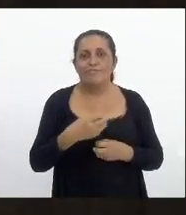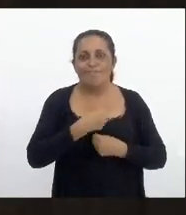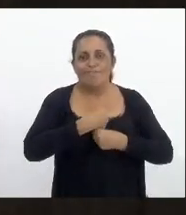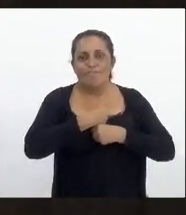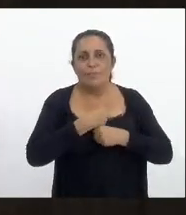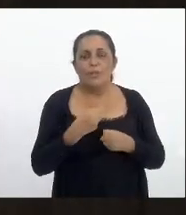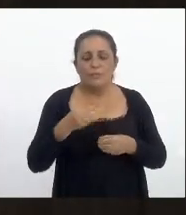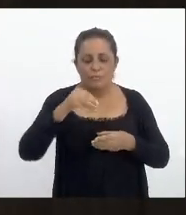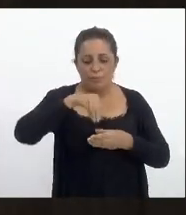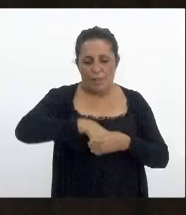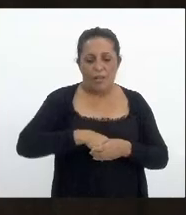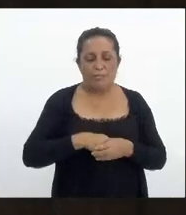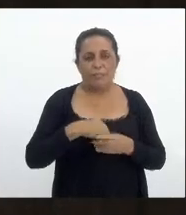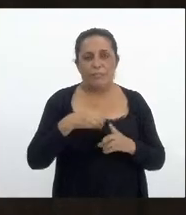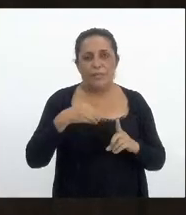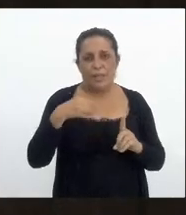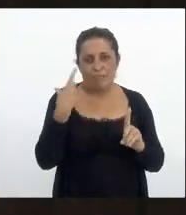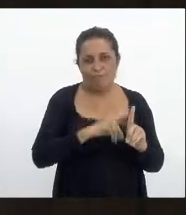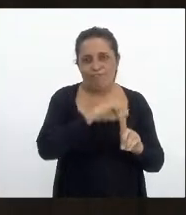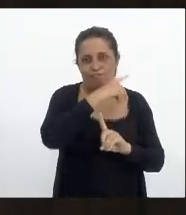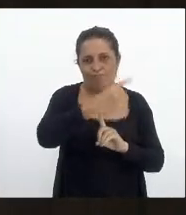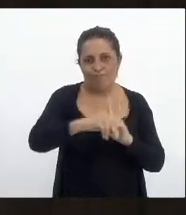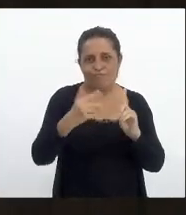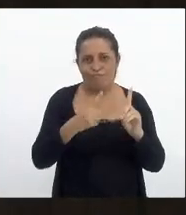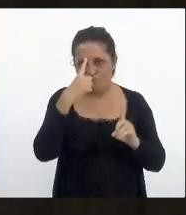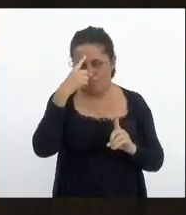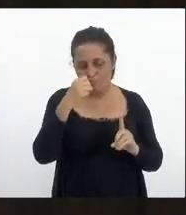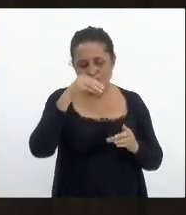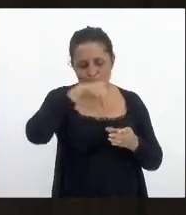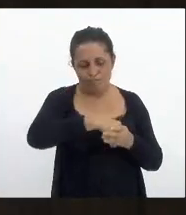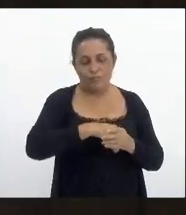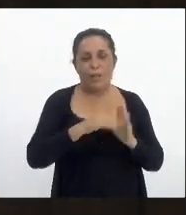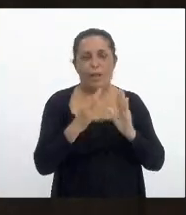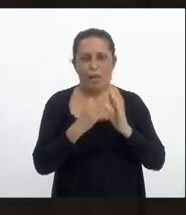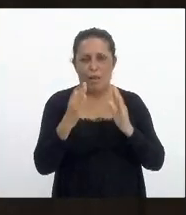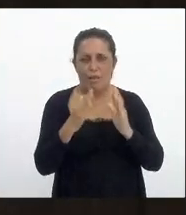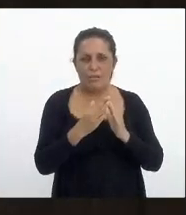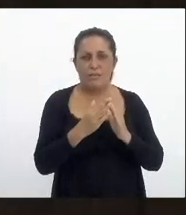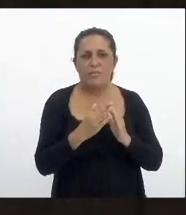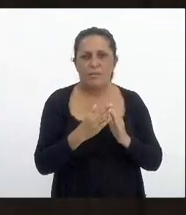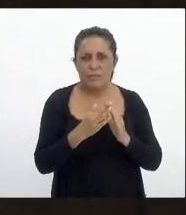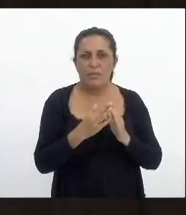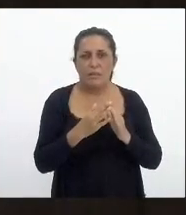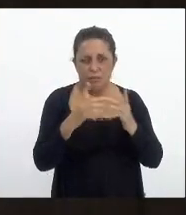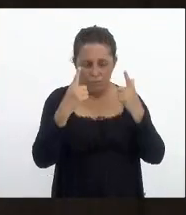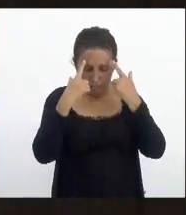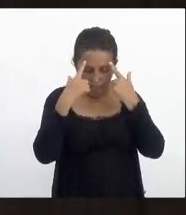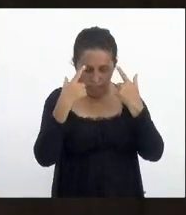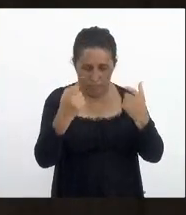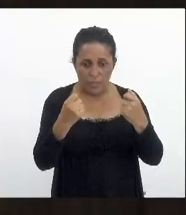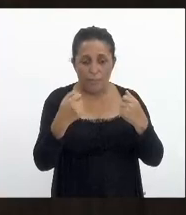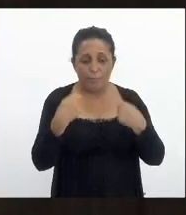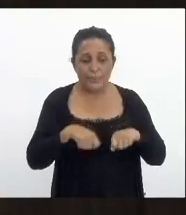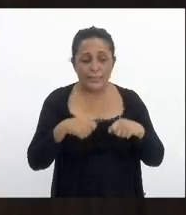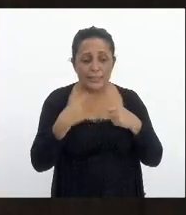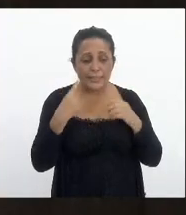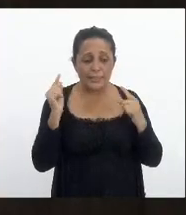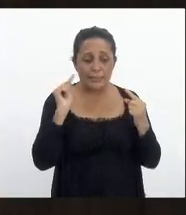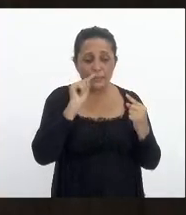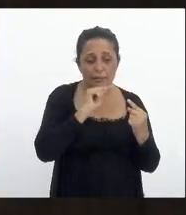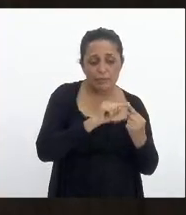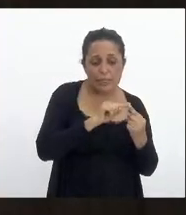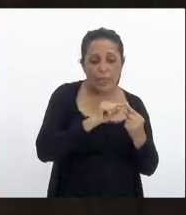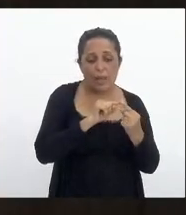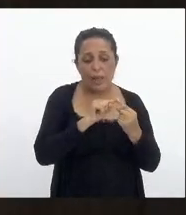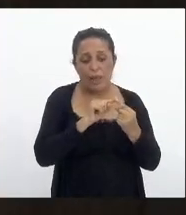cotidiana dentro da própria casa mas que a gente possa inclusive é necessário identificar de